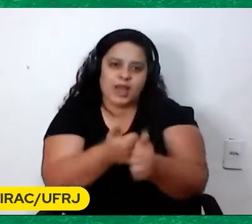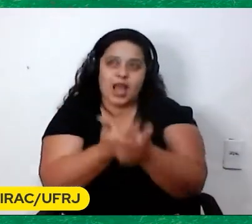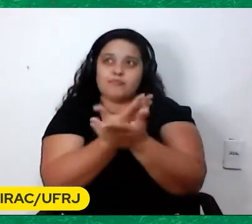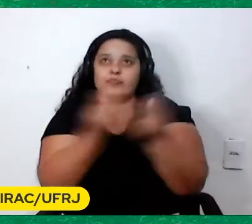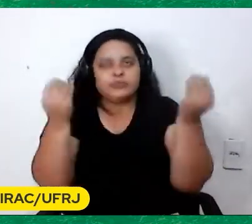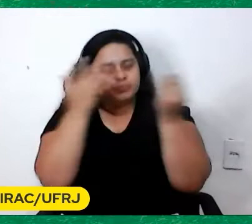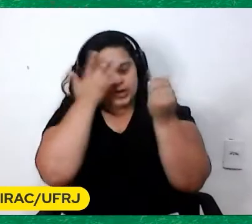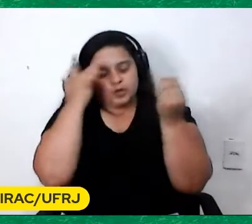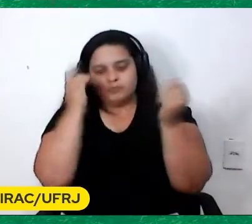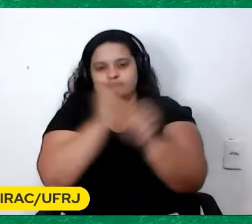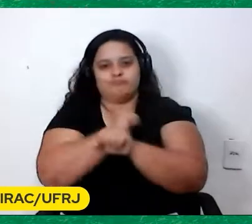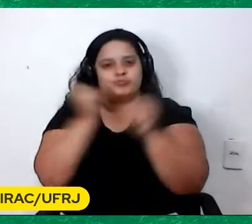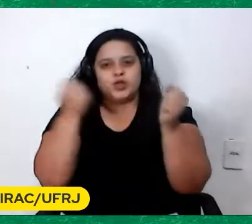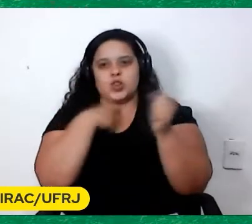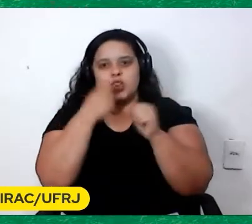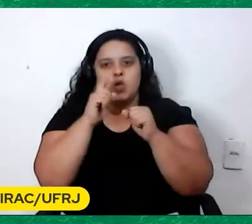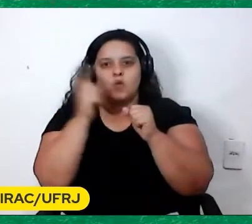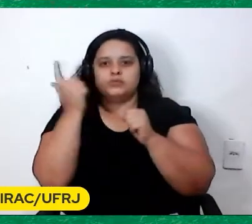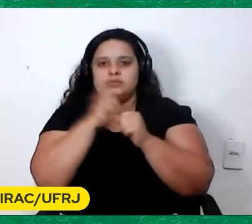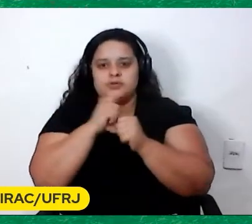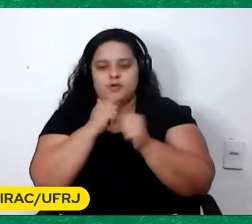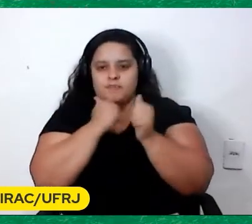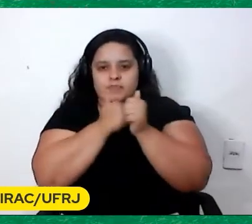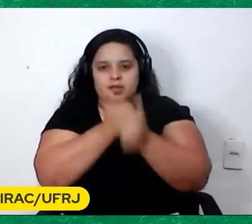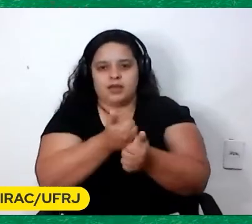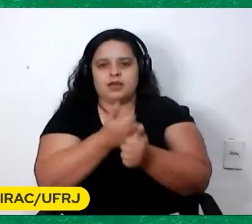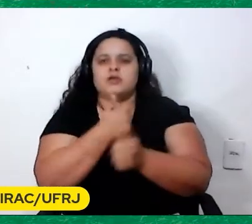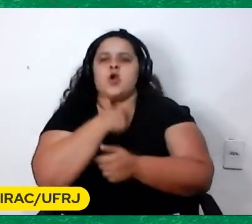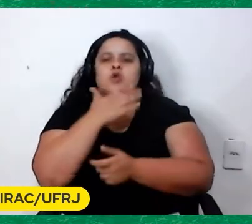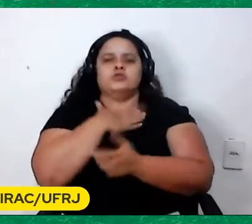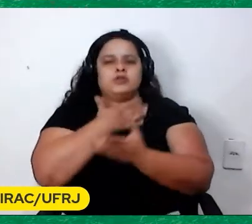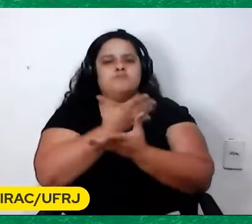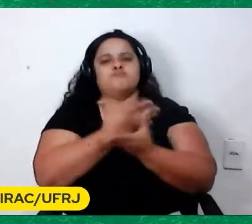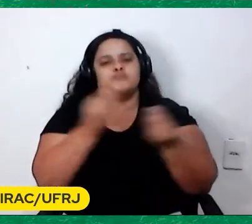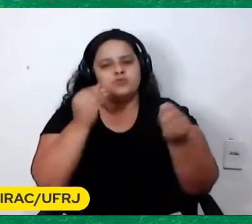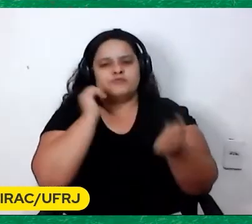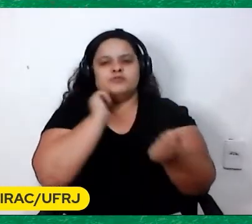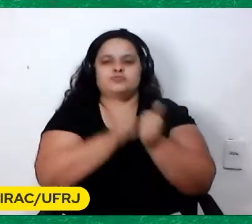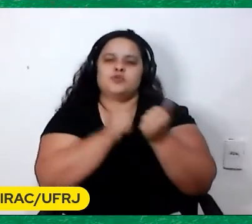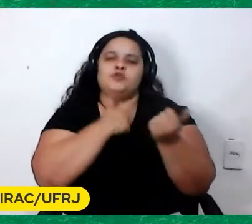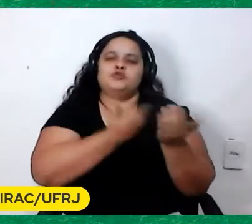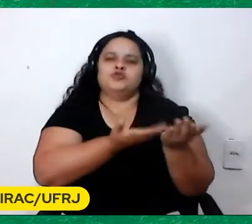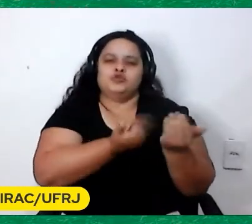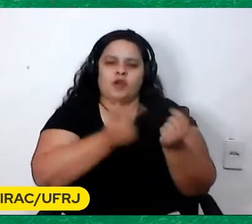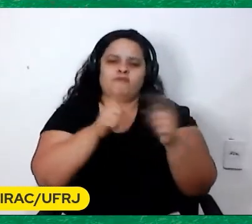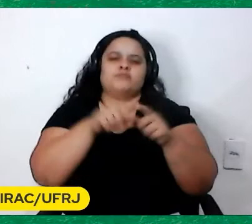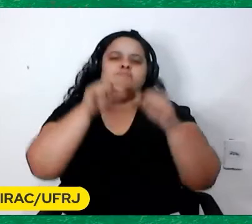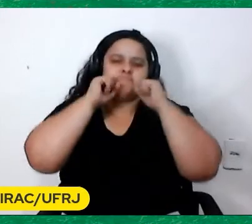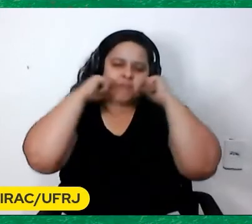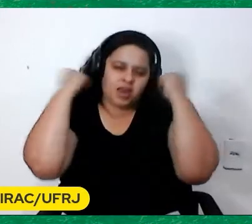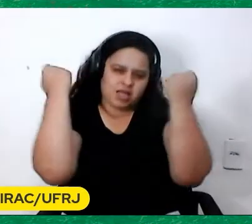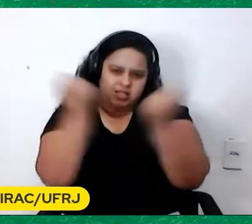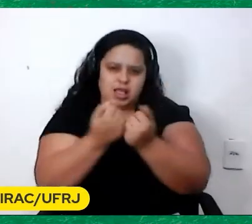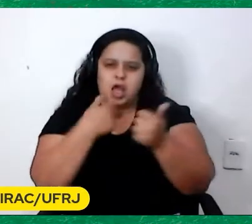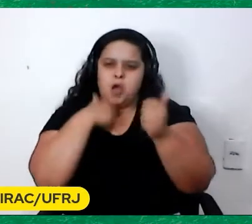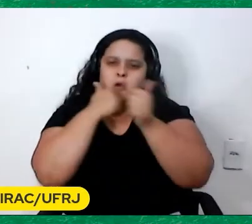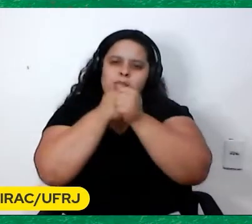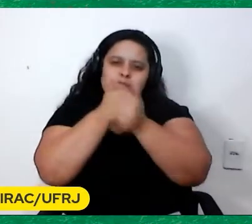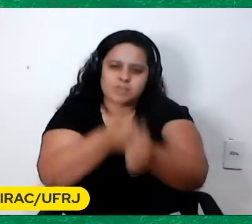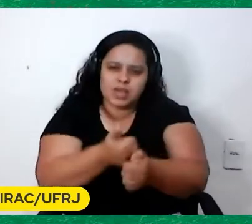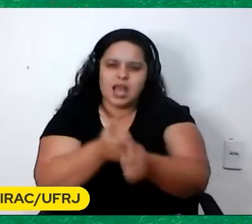Eu gostava muito De futebol Eu gostava muito De futebol Quando eu era garoto Ia ao Maracanã Acompanhava Fazia futebol de botão